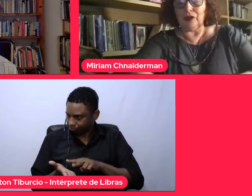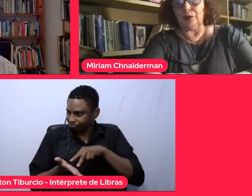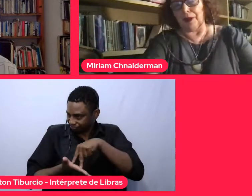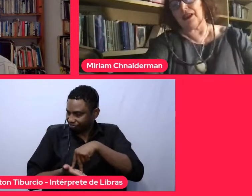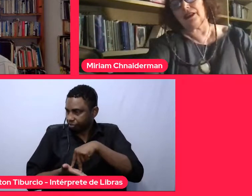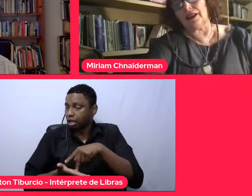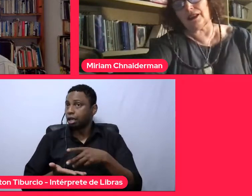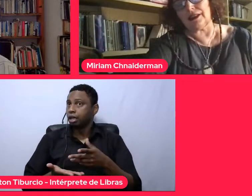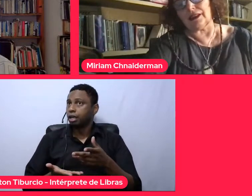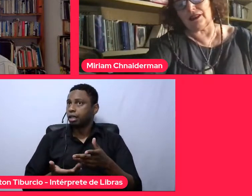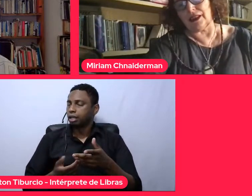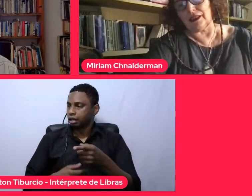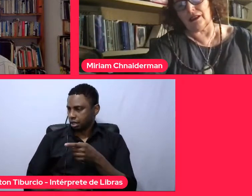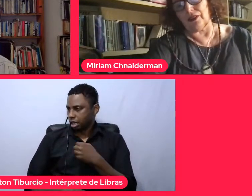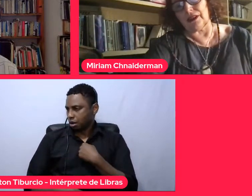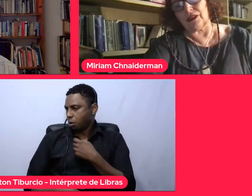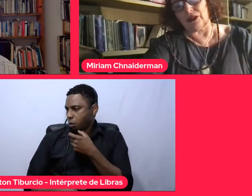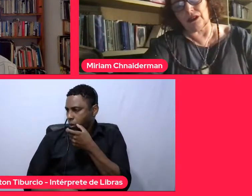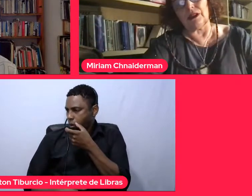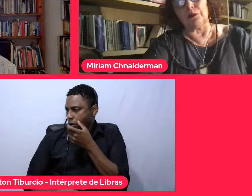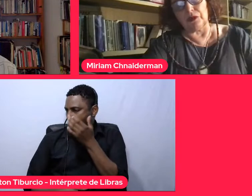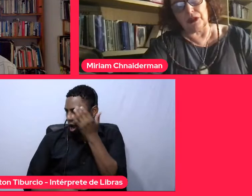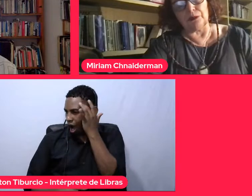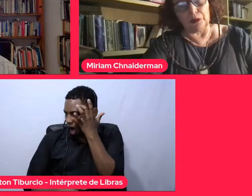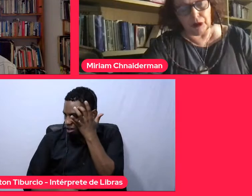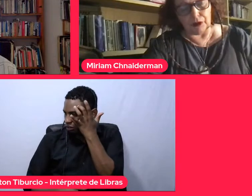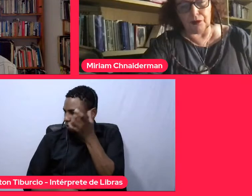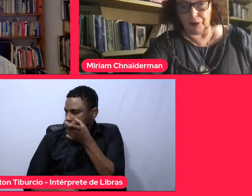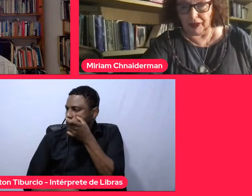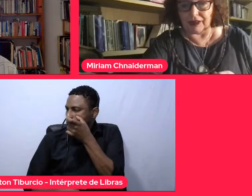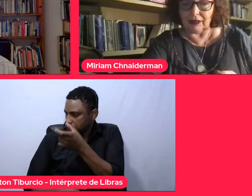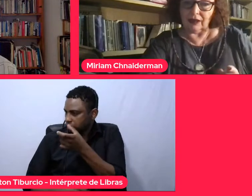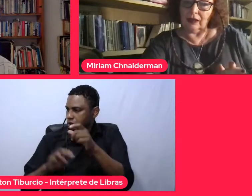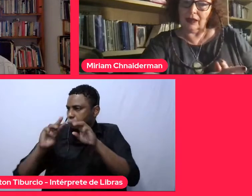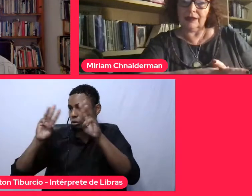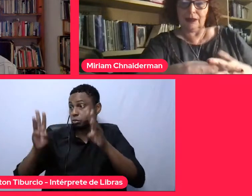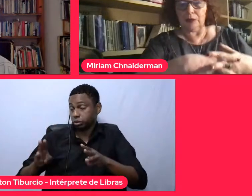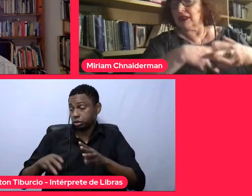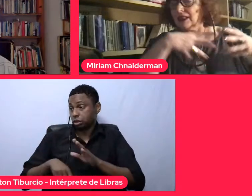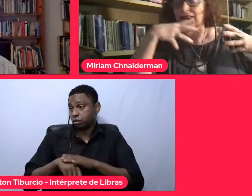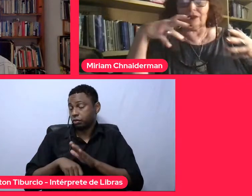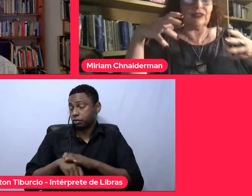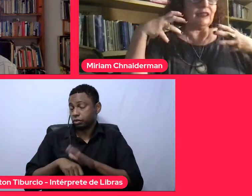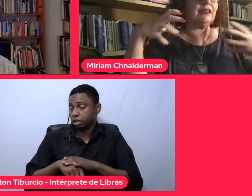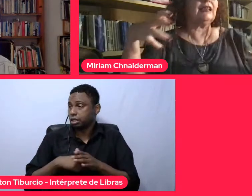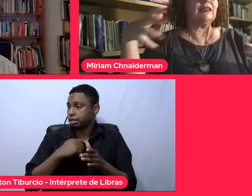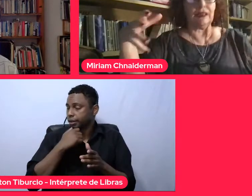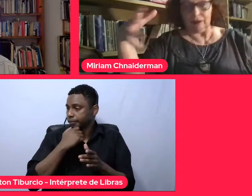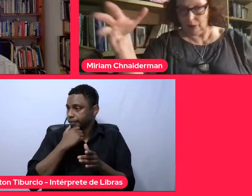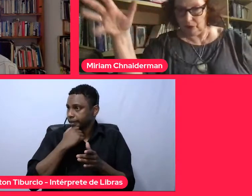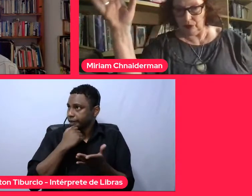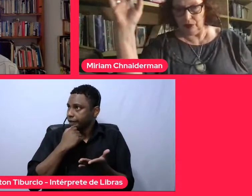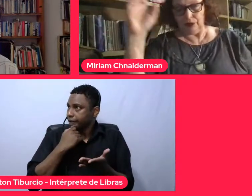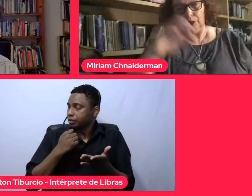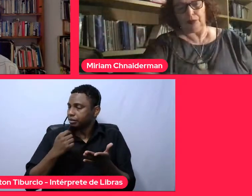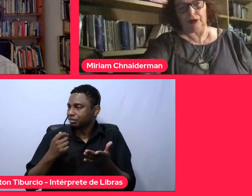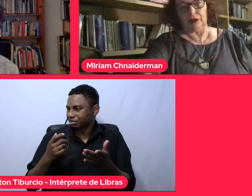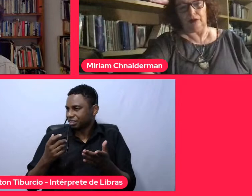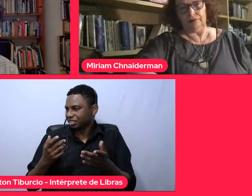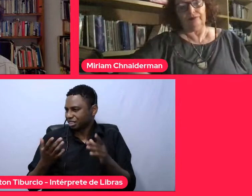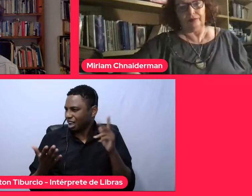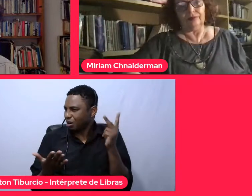Eu acho bem interessante a intervenção que esse museu fez em relação a uma questão que grita no mundo